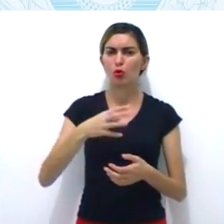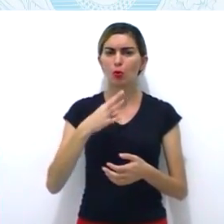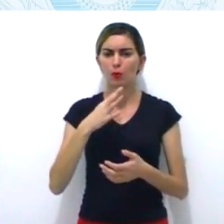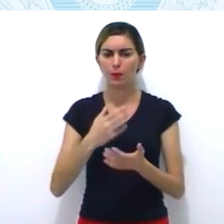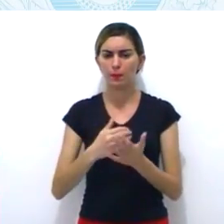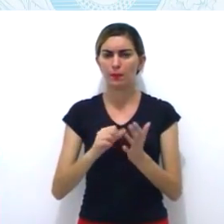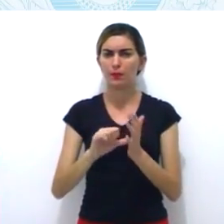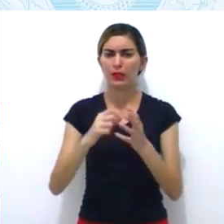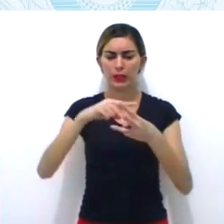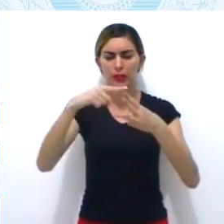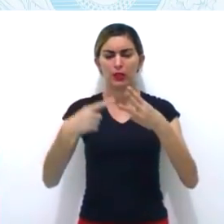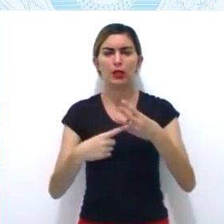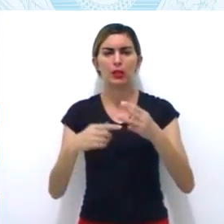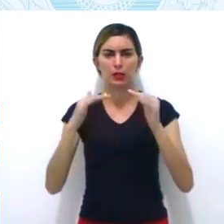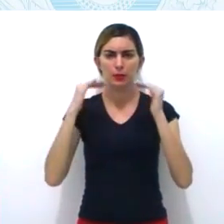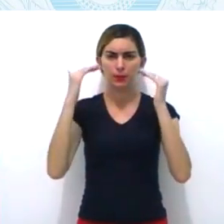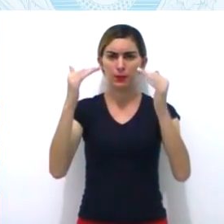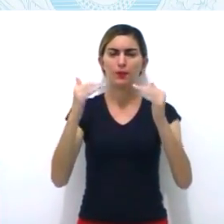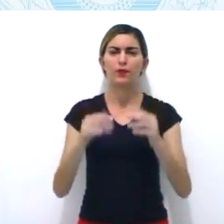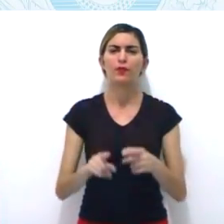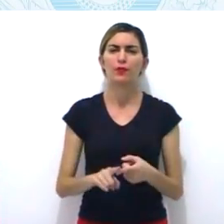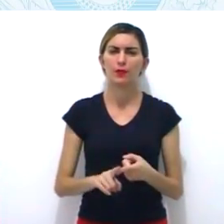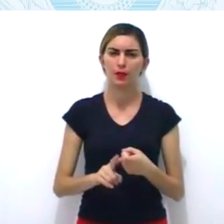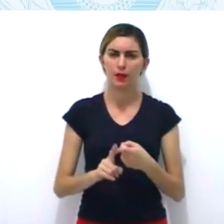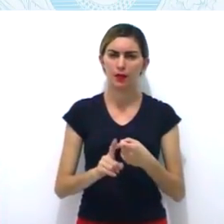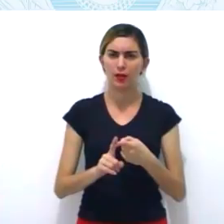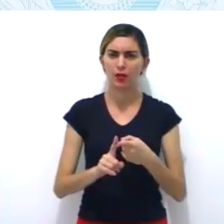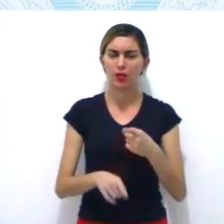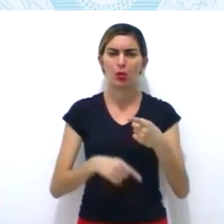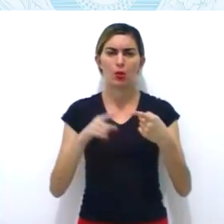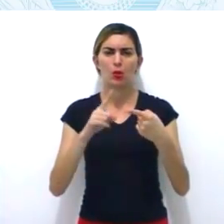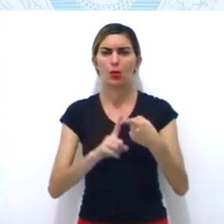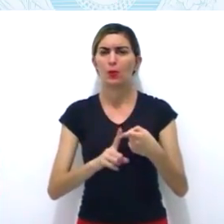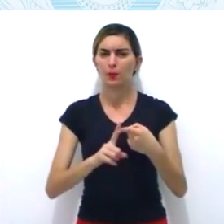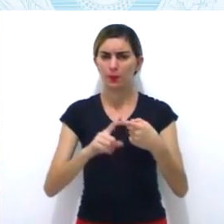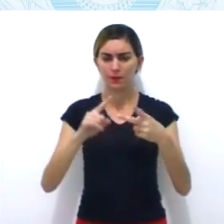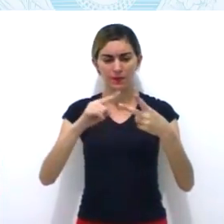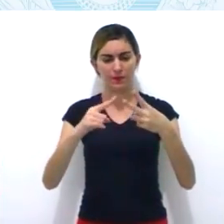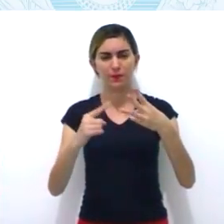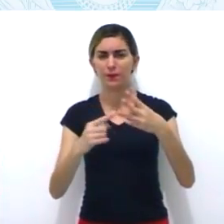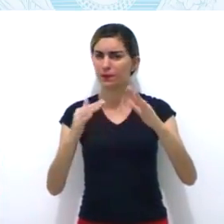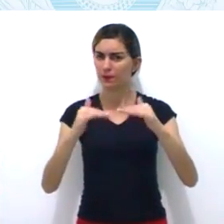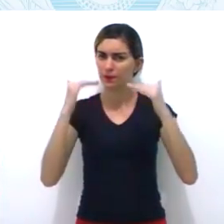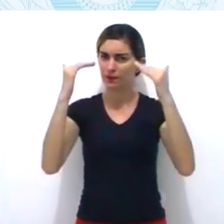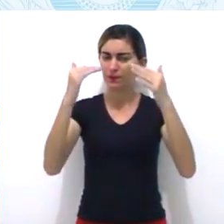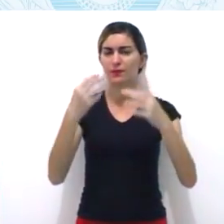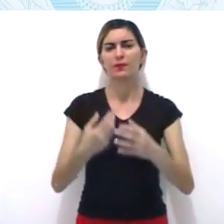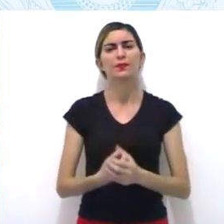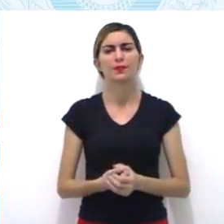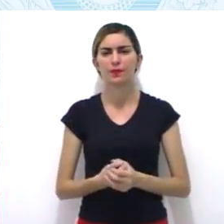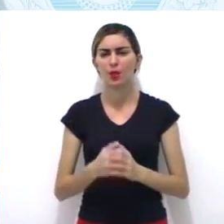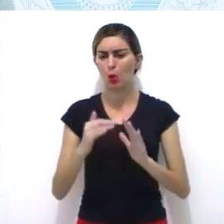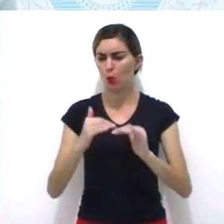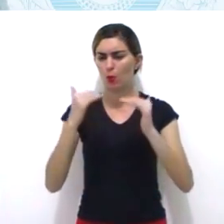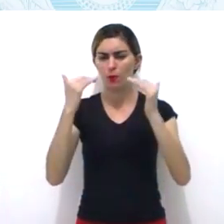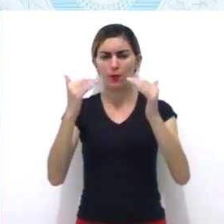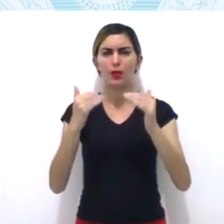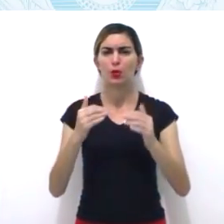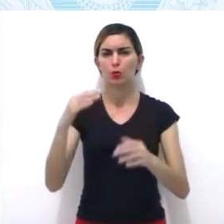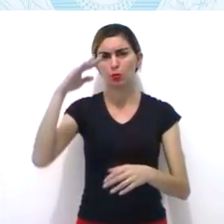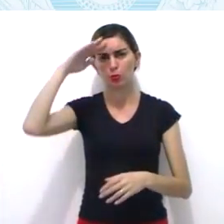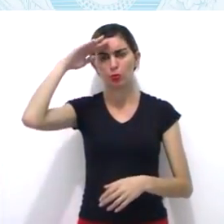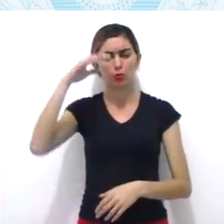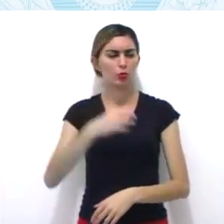do soldo dos soldados e manutenção e dos escravos. Então, diante desse quadro aí,